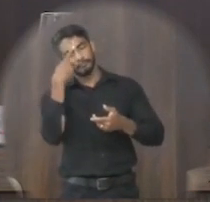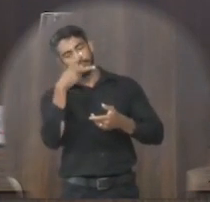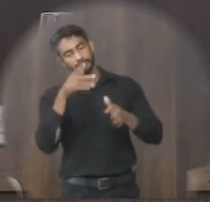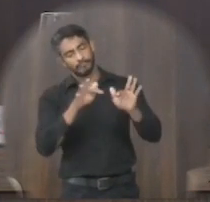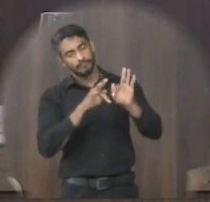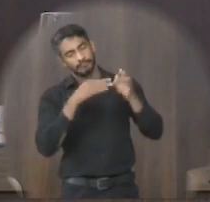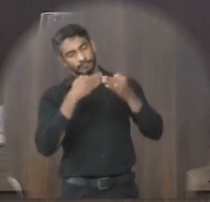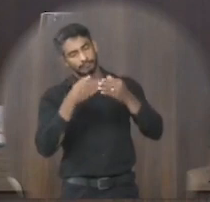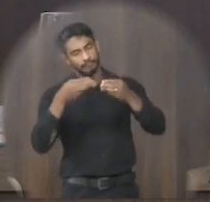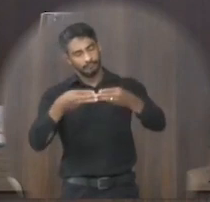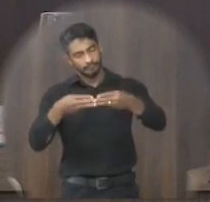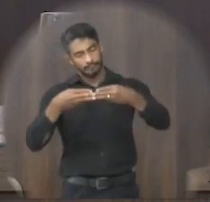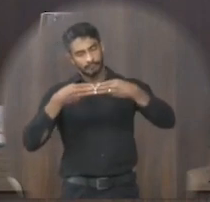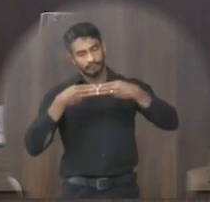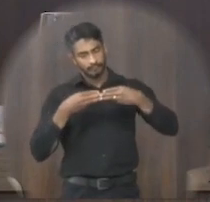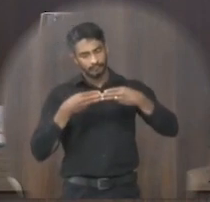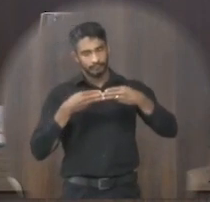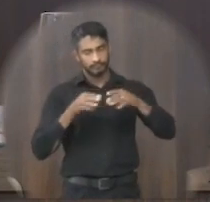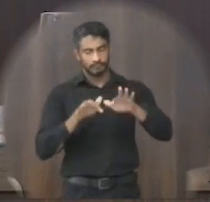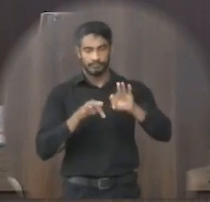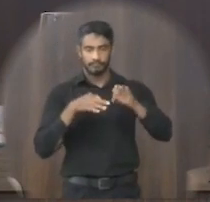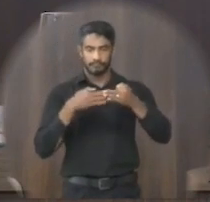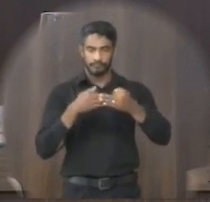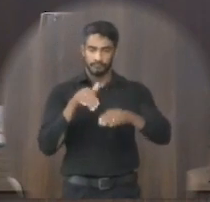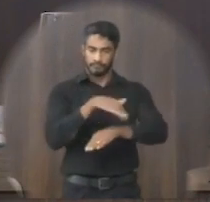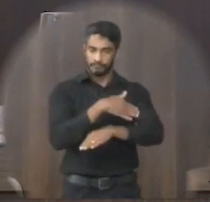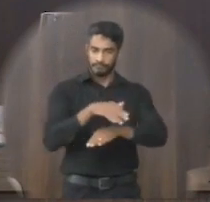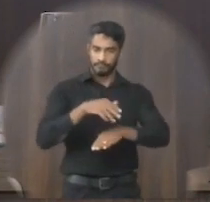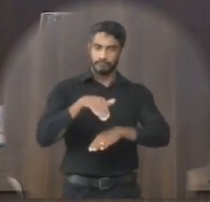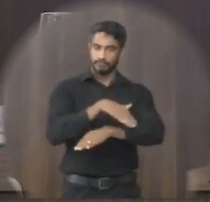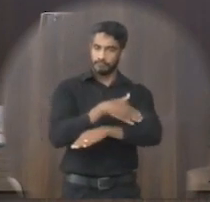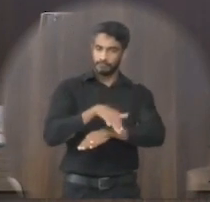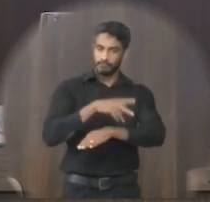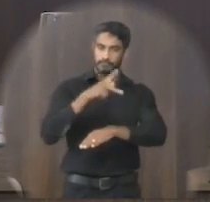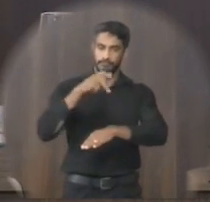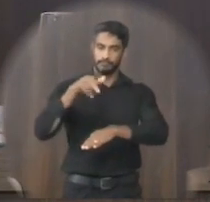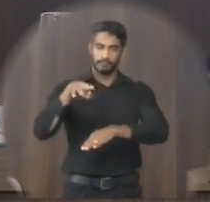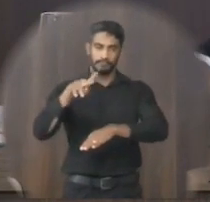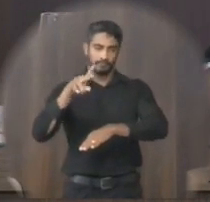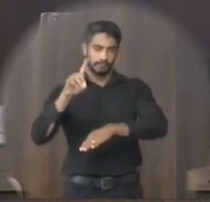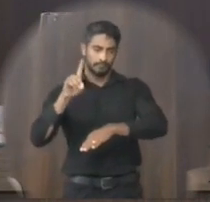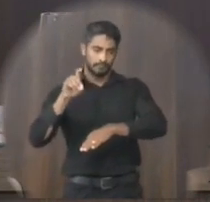dessa moção a vinda presidente de quena de 2004 bairro esplanada